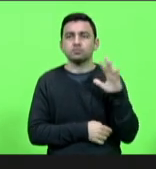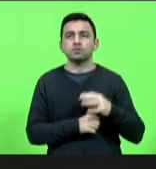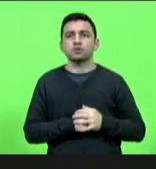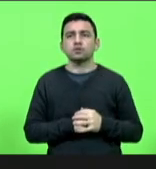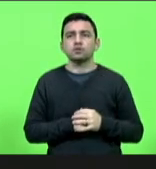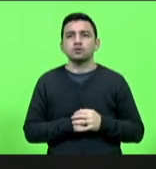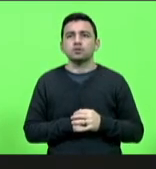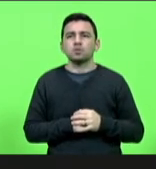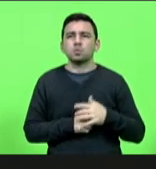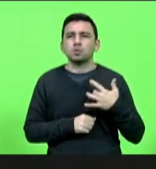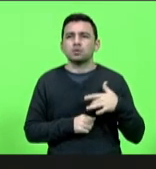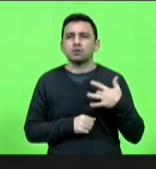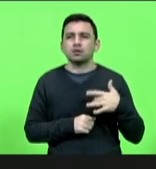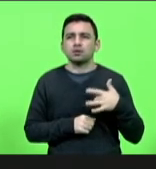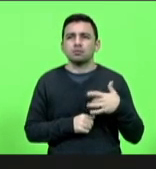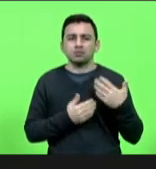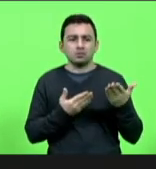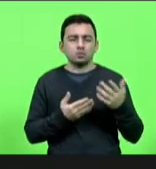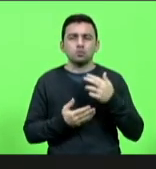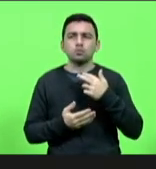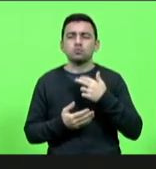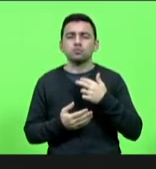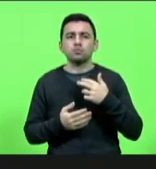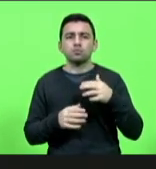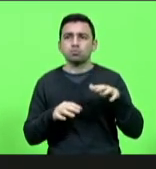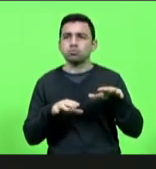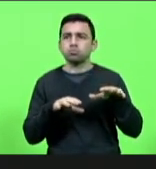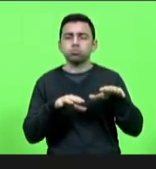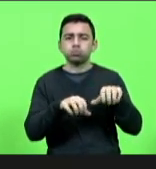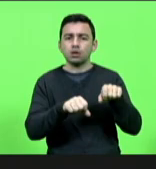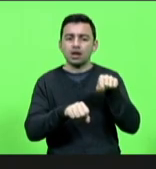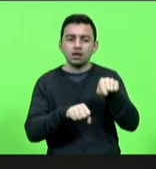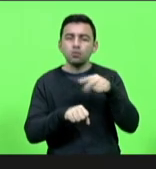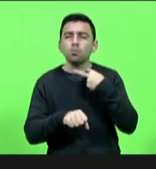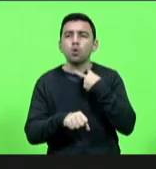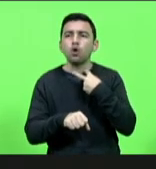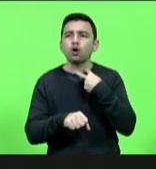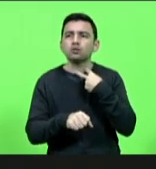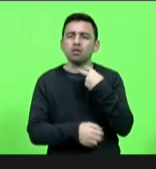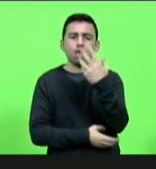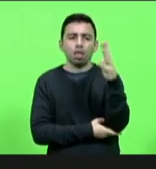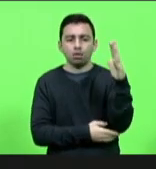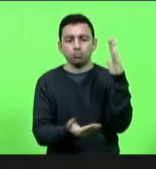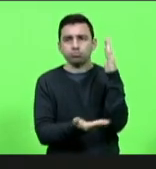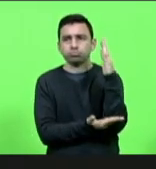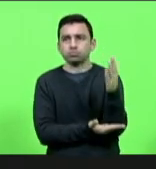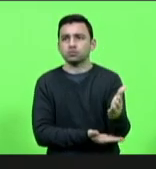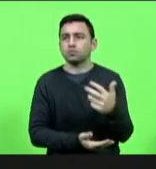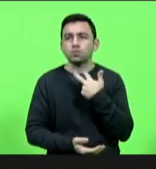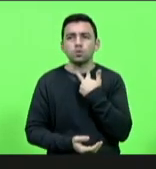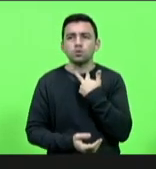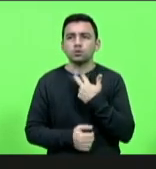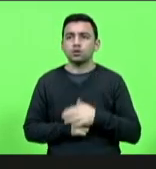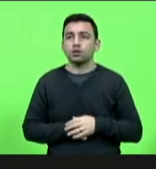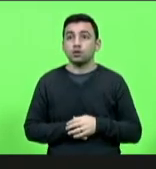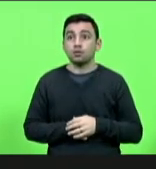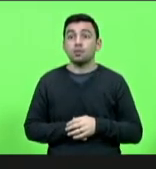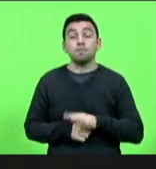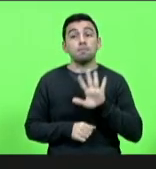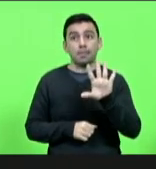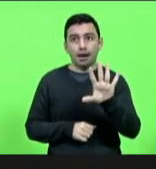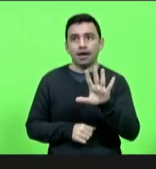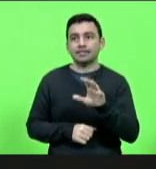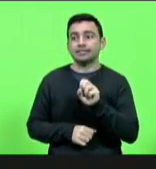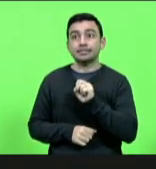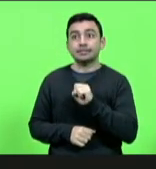coitado um coloro não pode derrubar um pinheiro que ele vai preso um cara pode enfiar uma estaca de madeira num boi que ele é